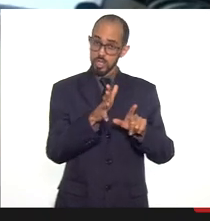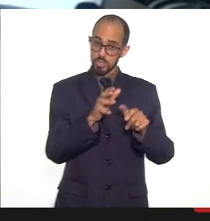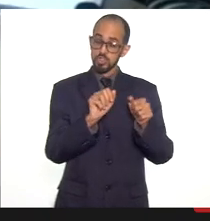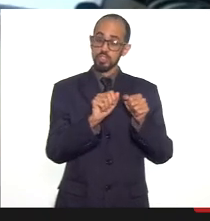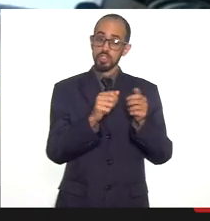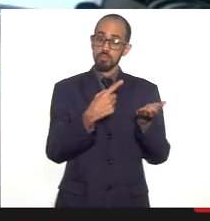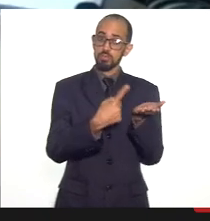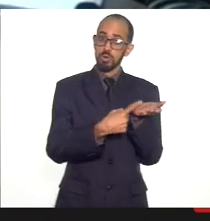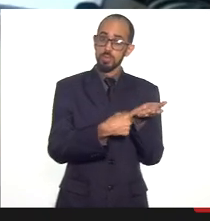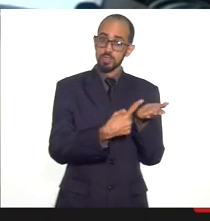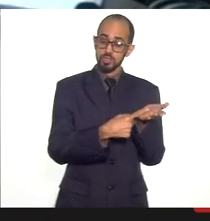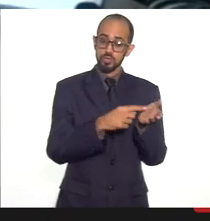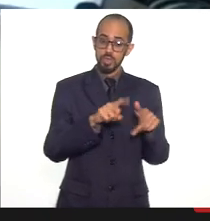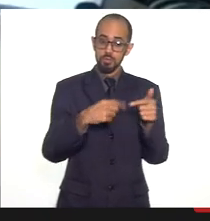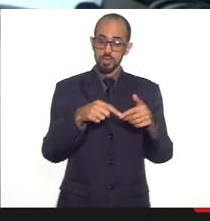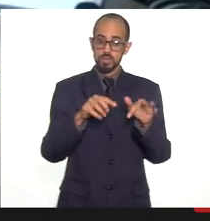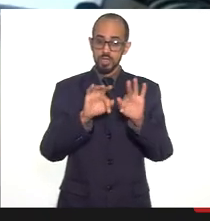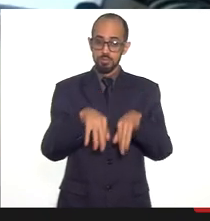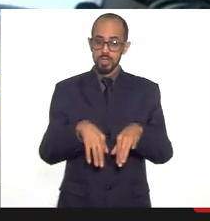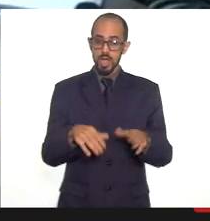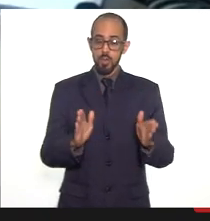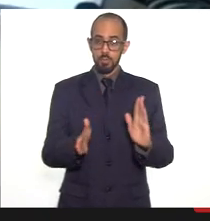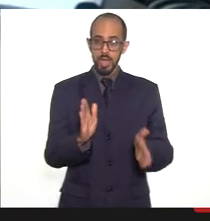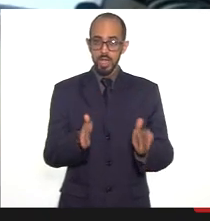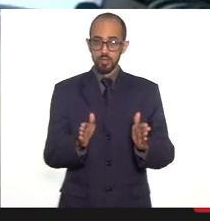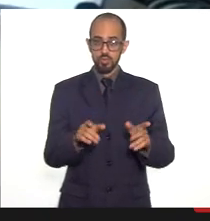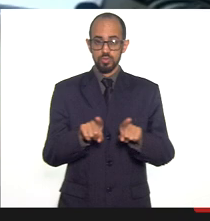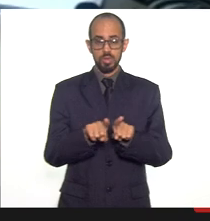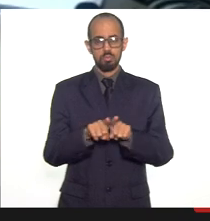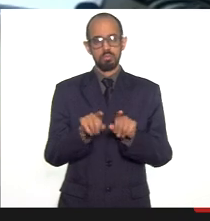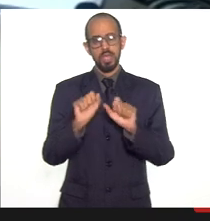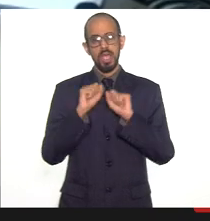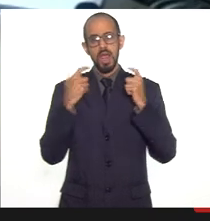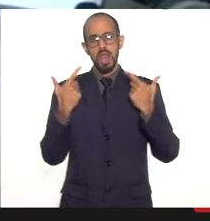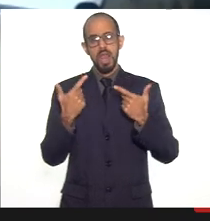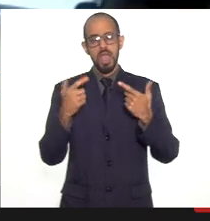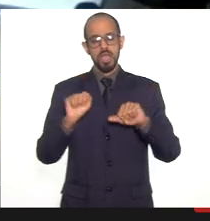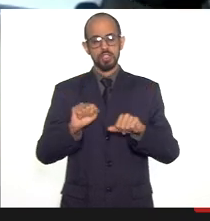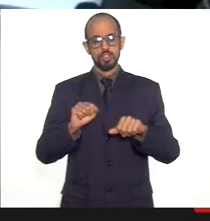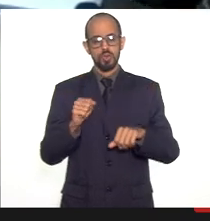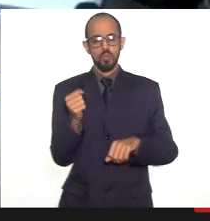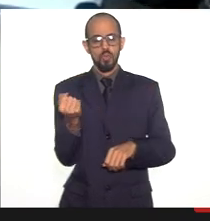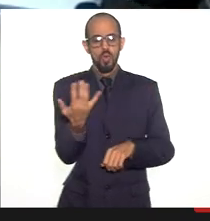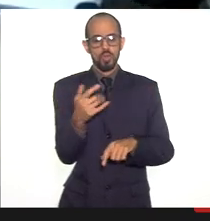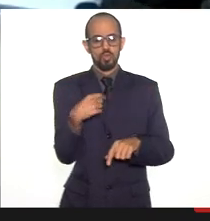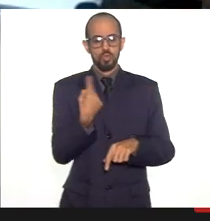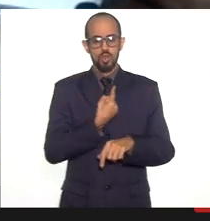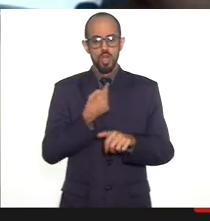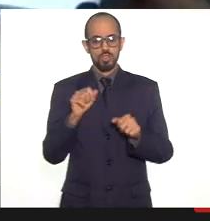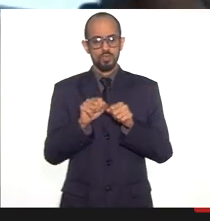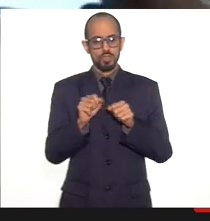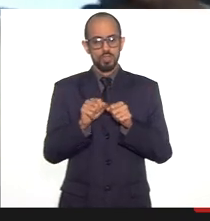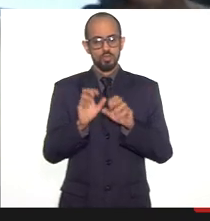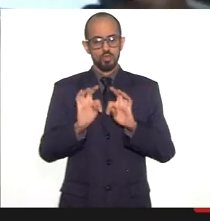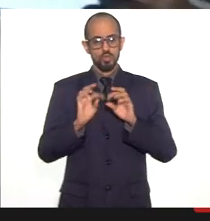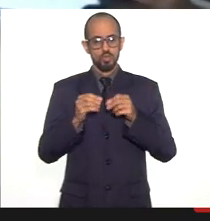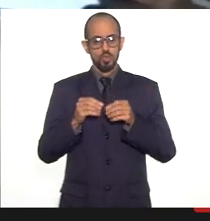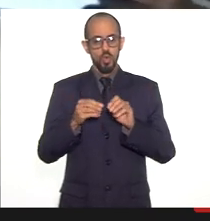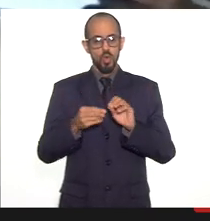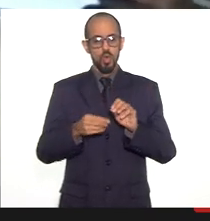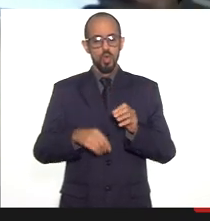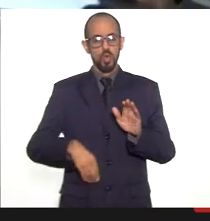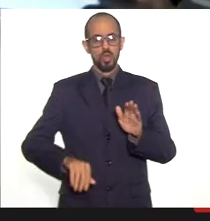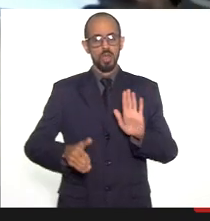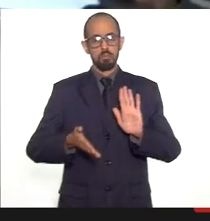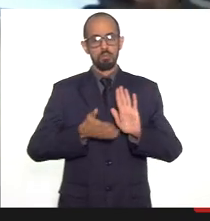logo terminar essa apresentação, e também a Assembleia Legislativa, em que a gente faz toda a previsão de aporte